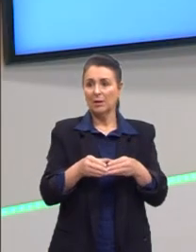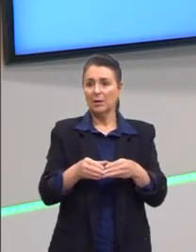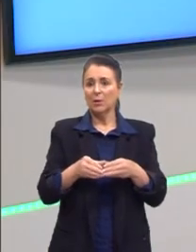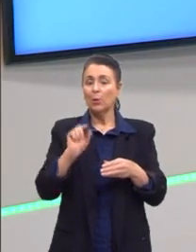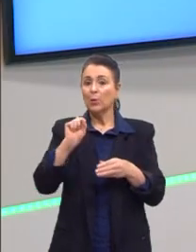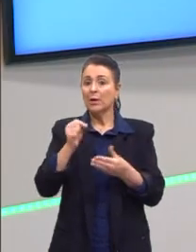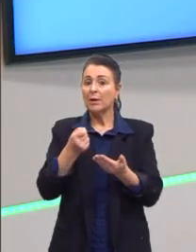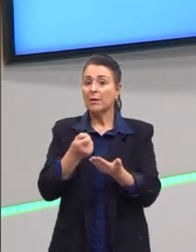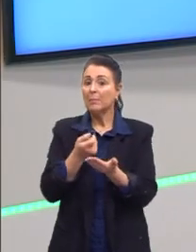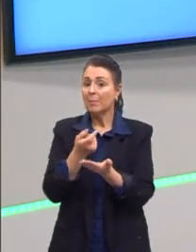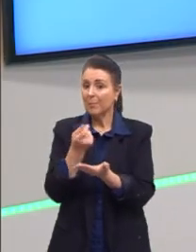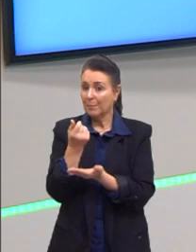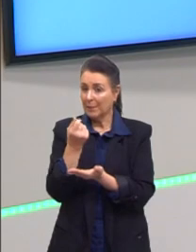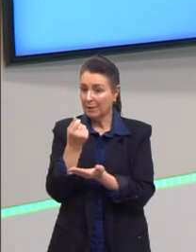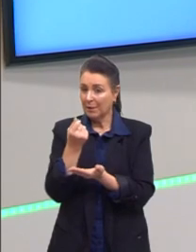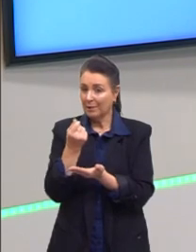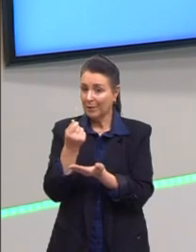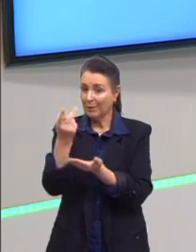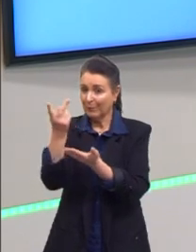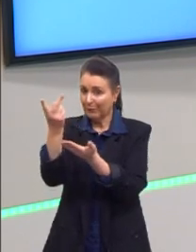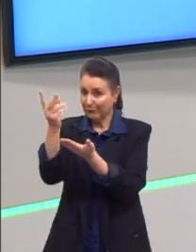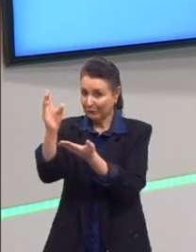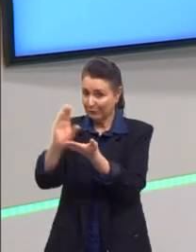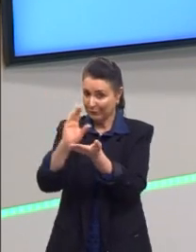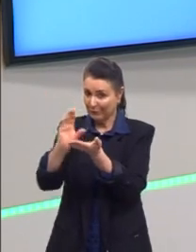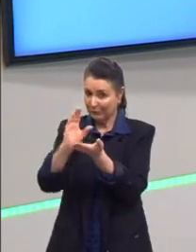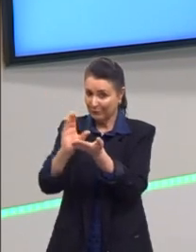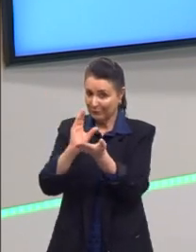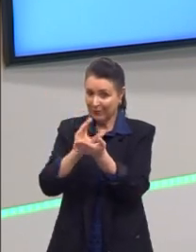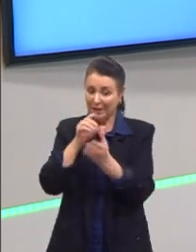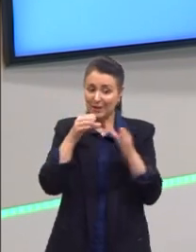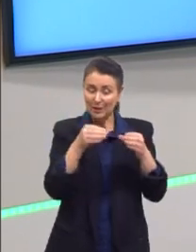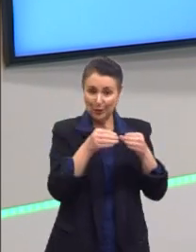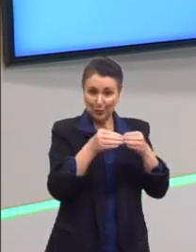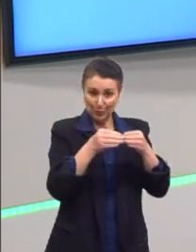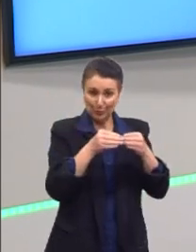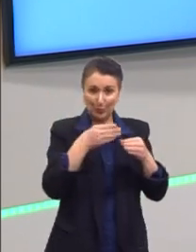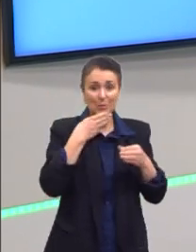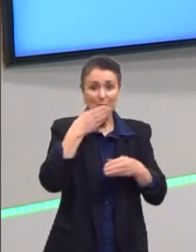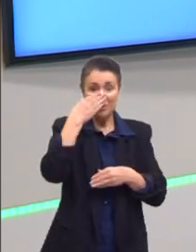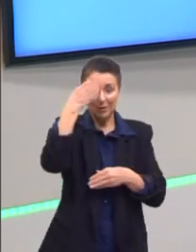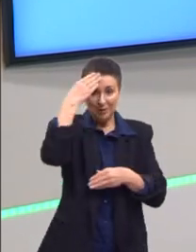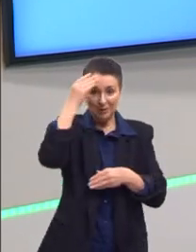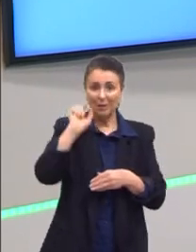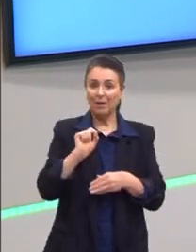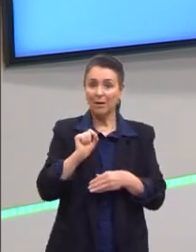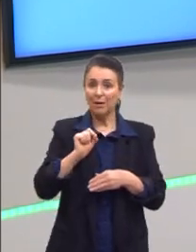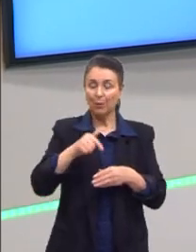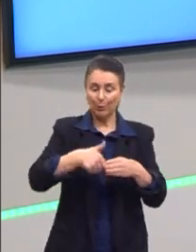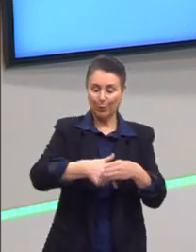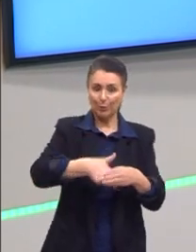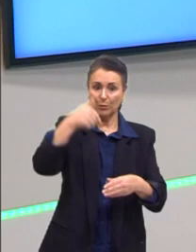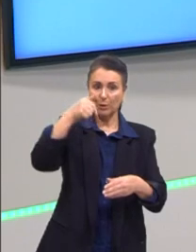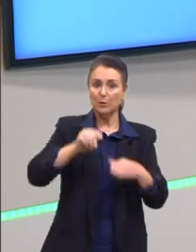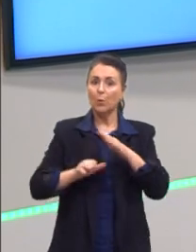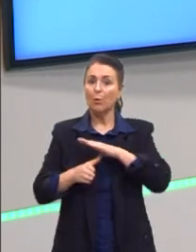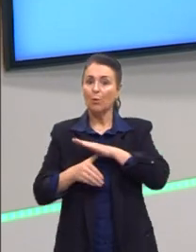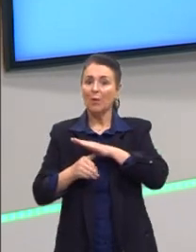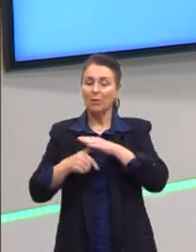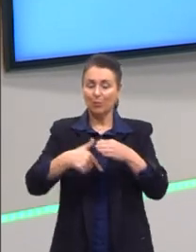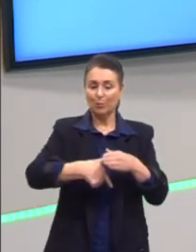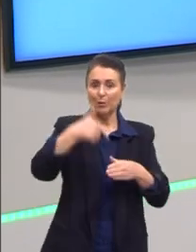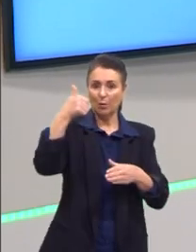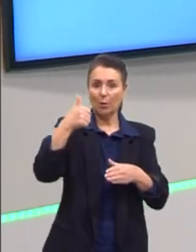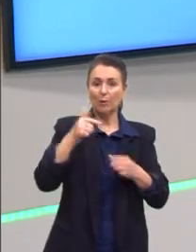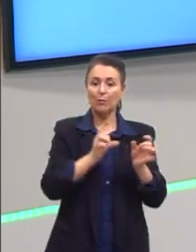financiava o Estado Islâmico era o petróleo. Eles roubavam o petróleo e vendiam mais